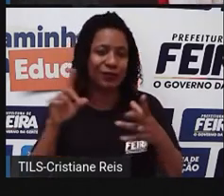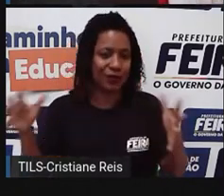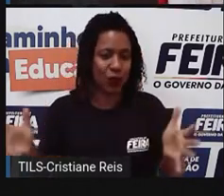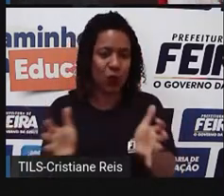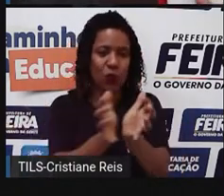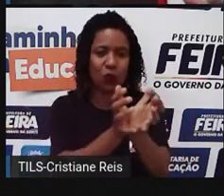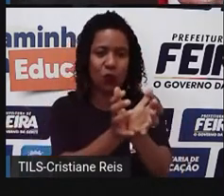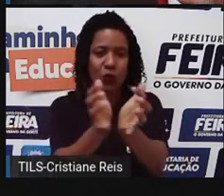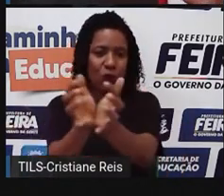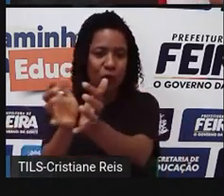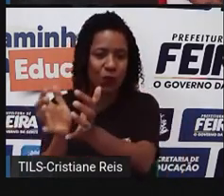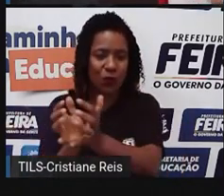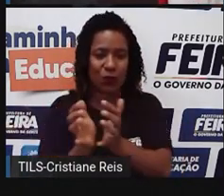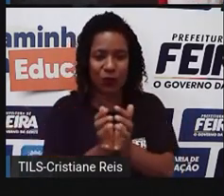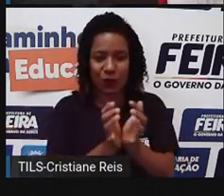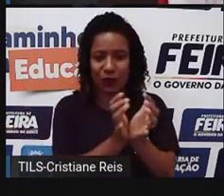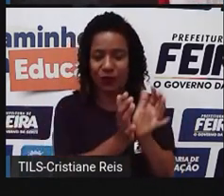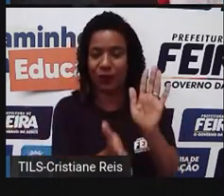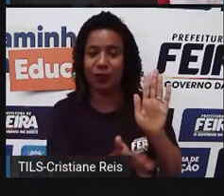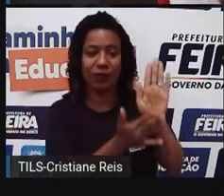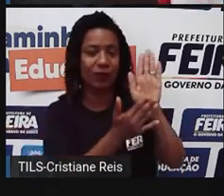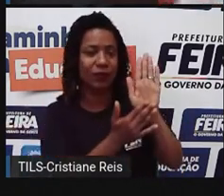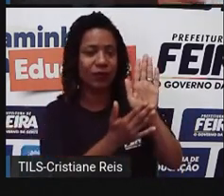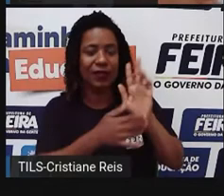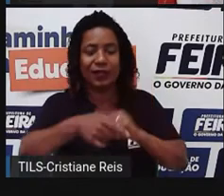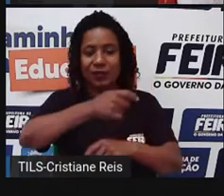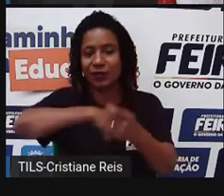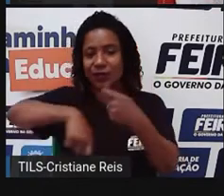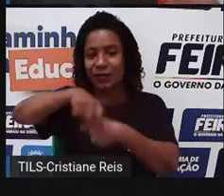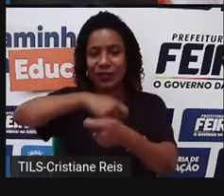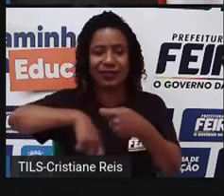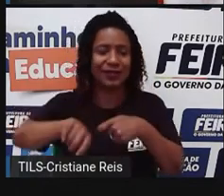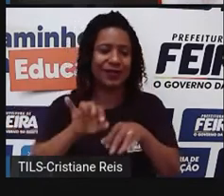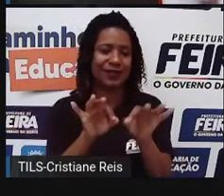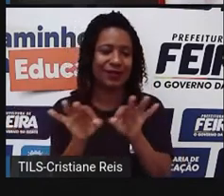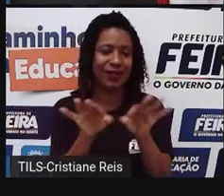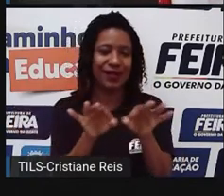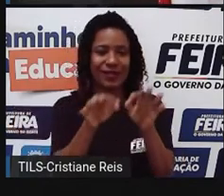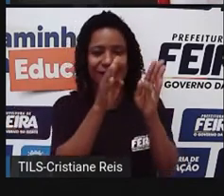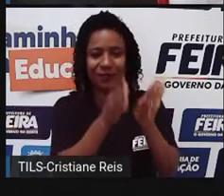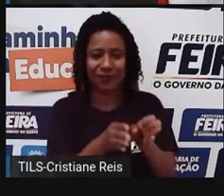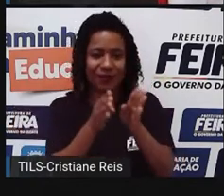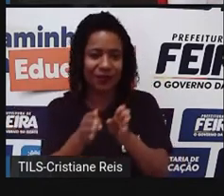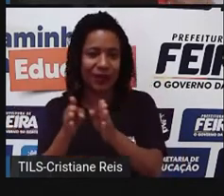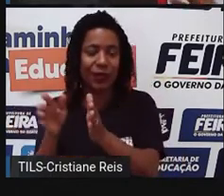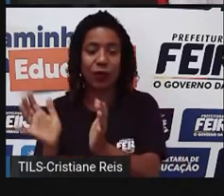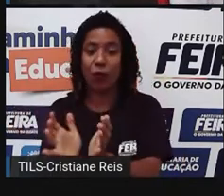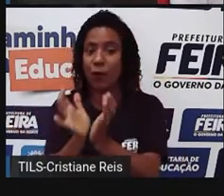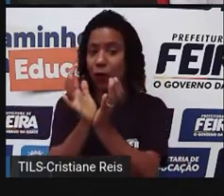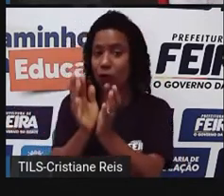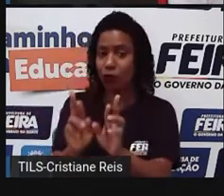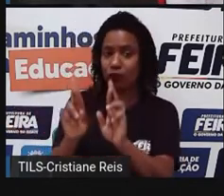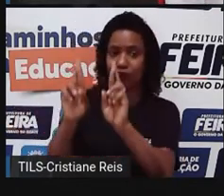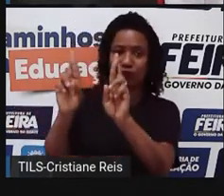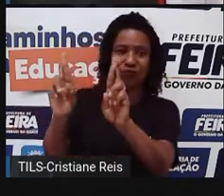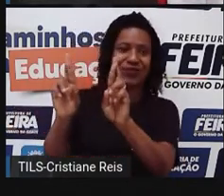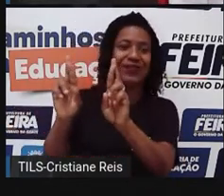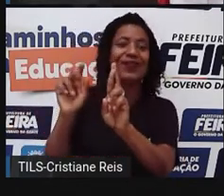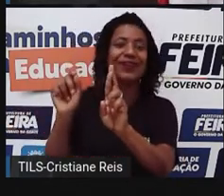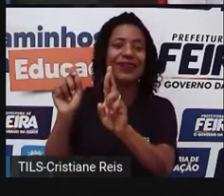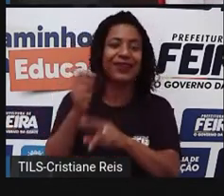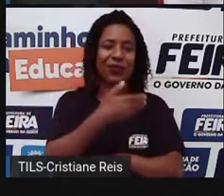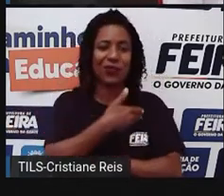eles ali dentro do campo político e administrativo, eles organizam aquele povo, aquela nação. Então, aí tem o governo, né,